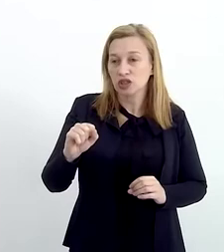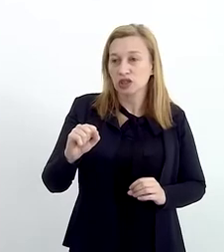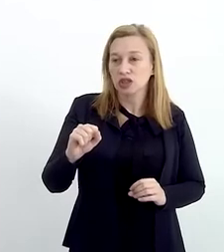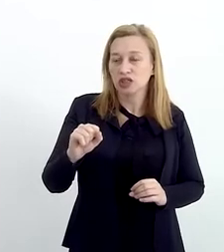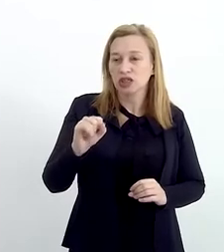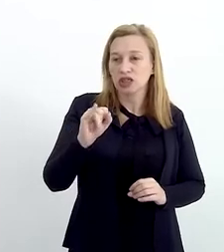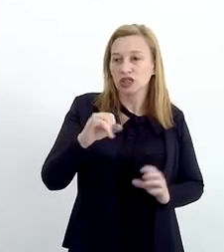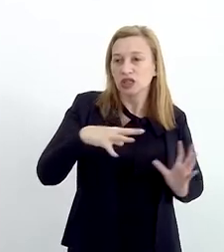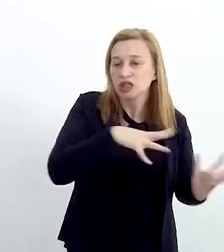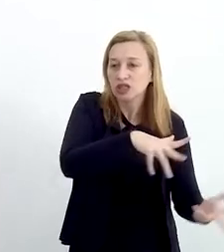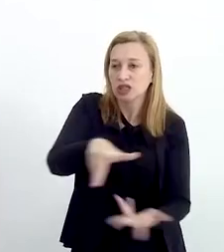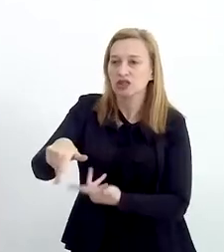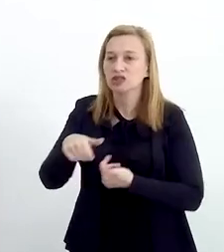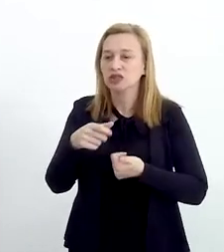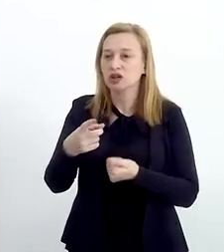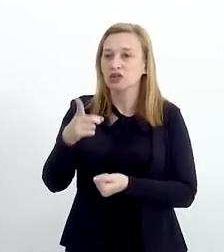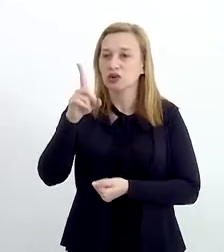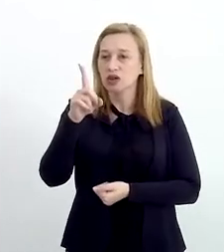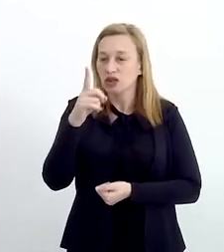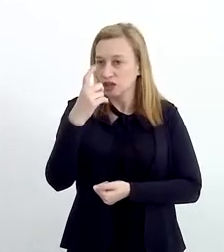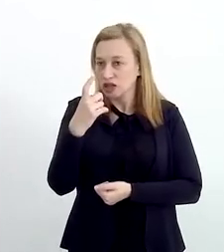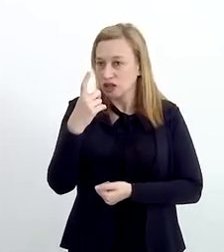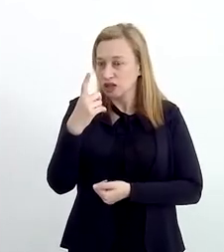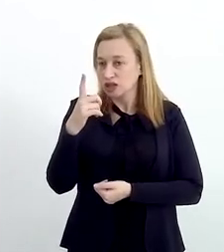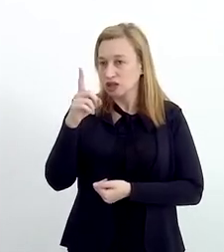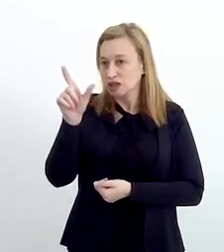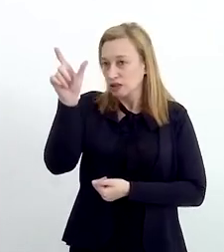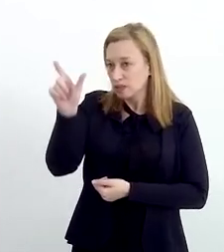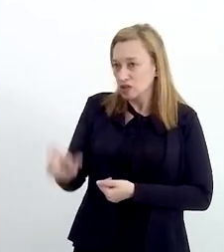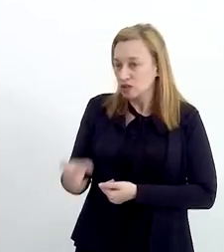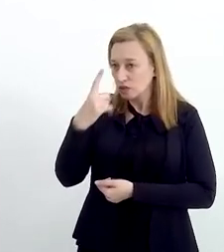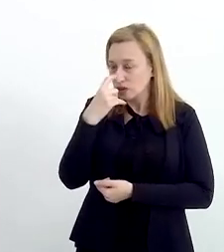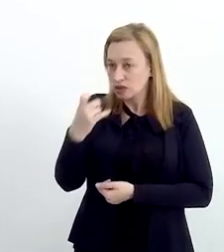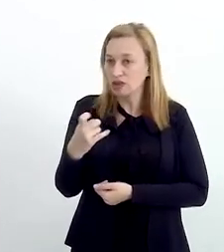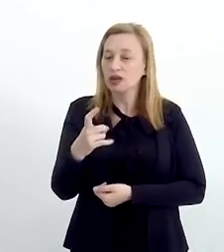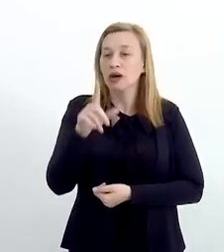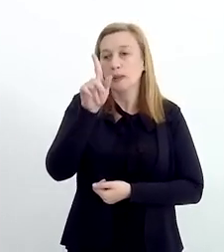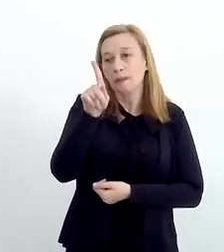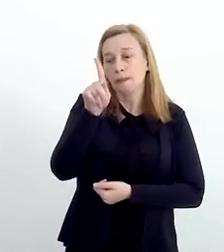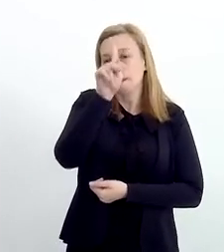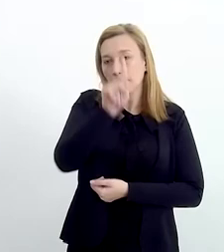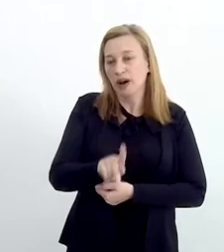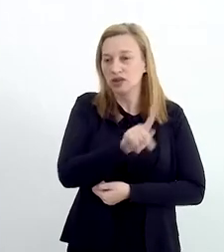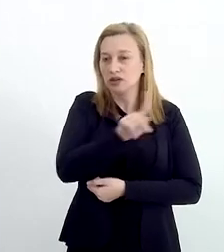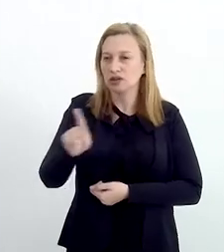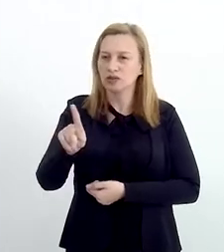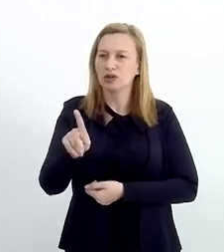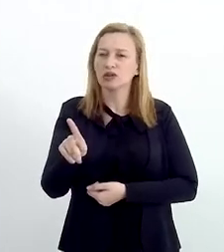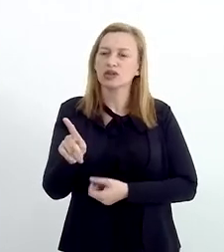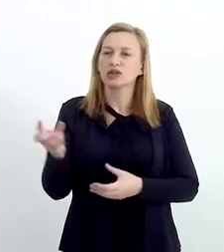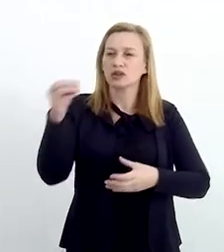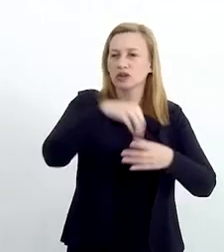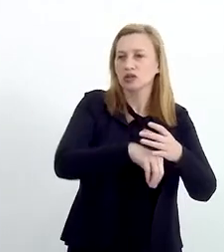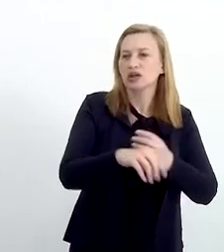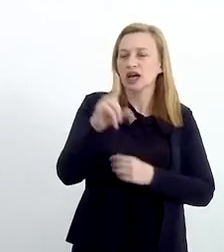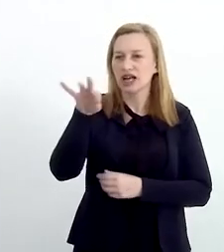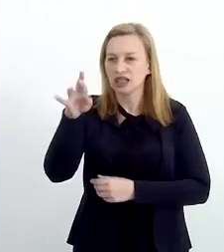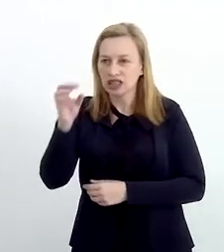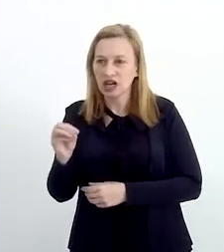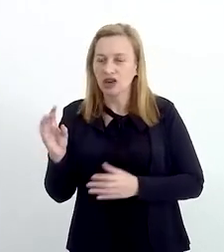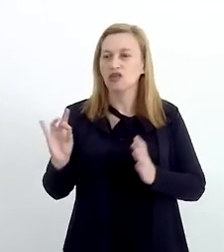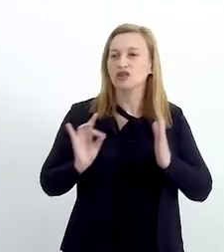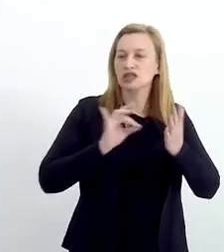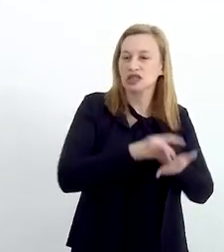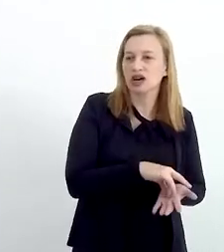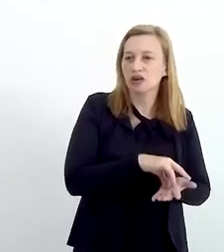outubro é o Dia Internacional do Lixo Eletrônico. E não podia deixar de ser. O padre Omar, então, incorporou esse